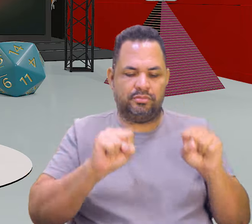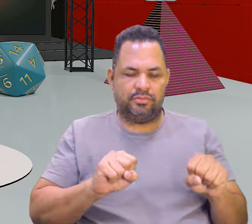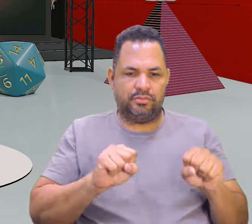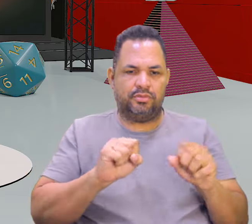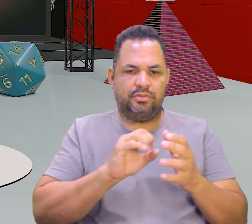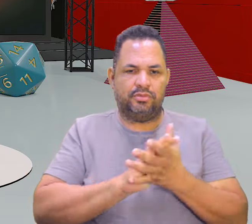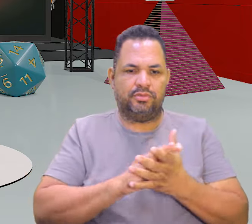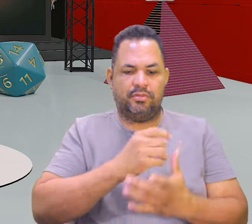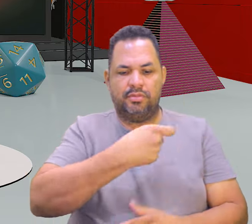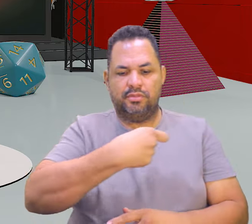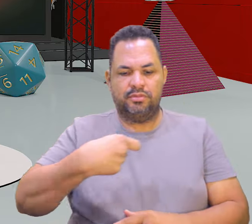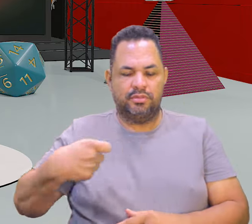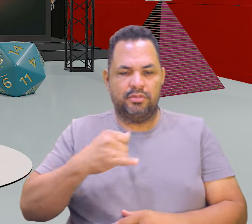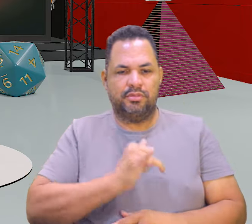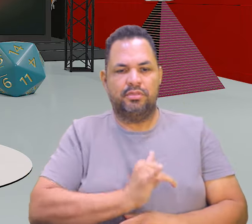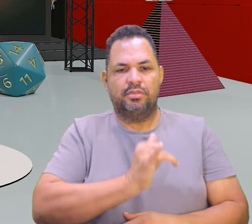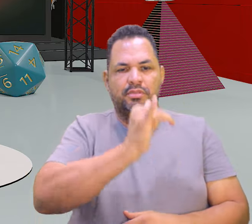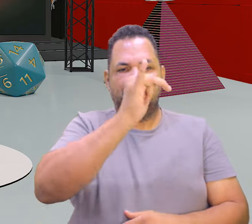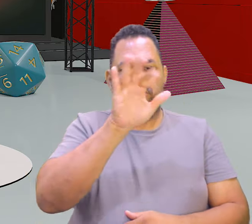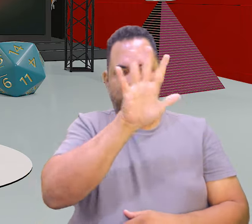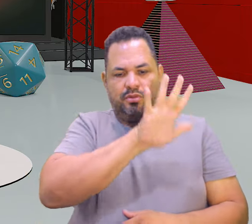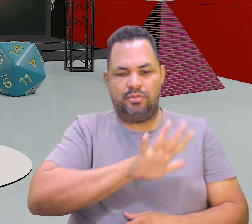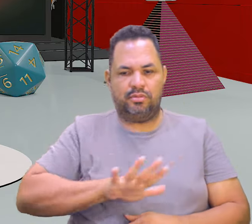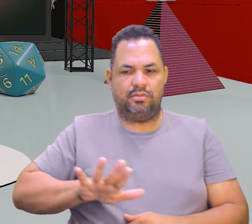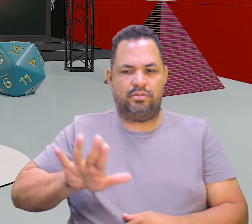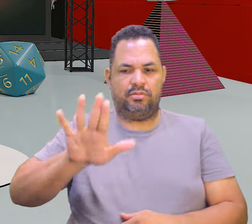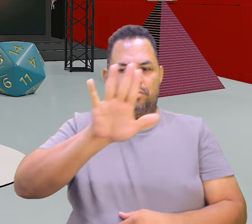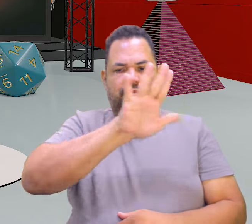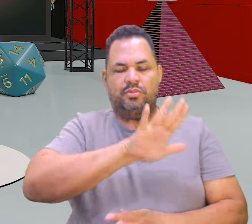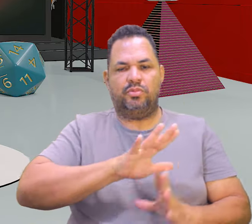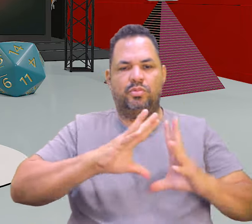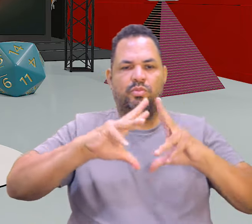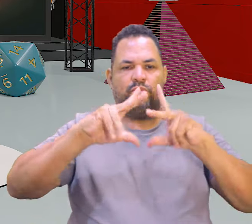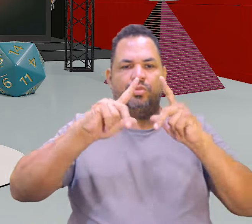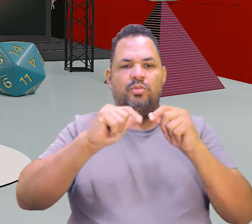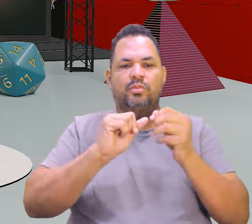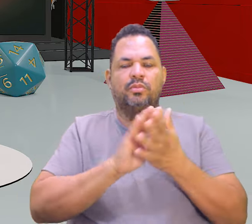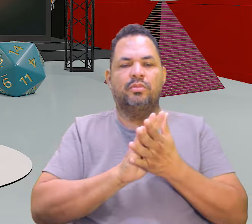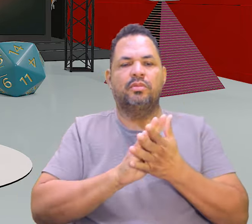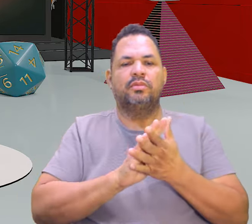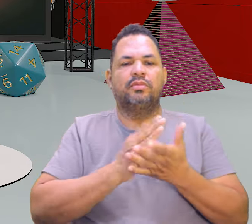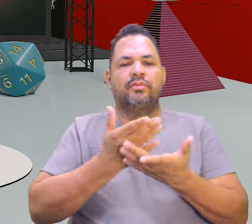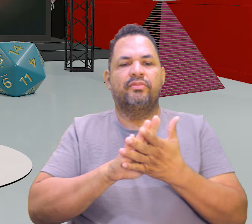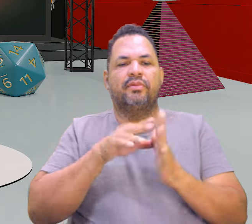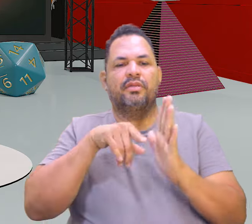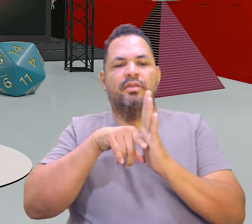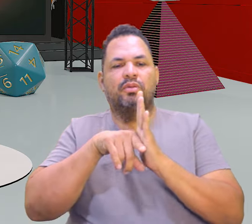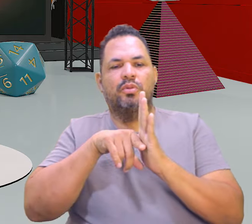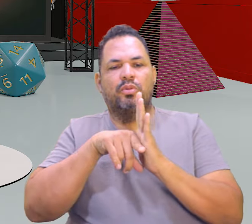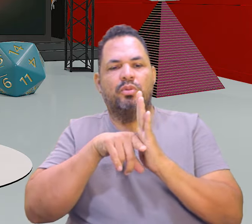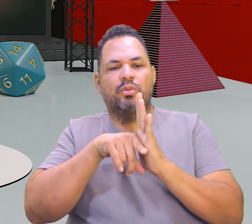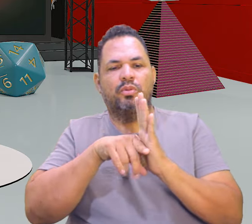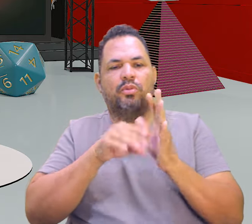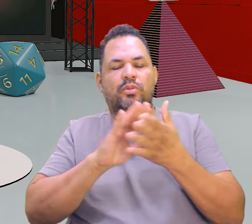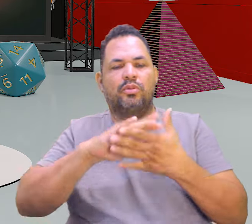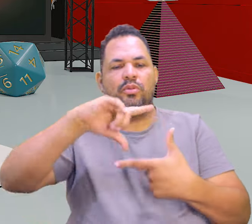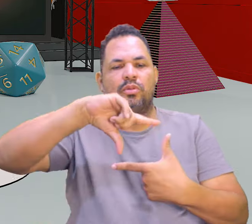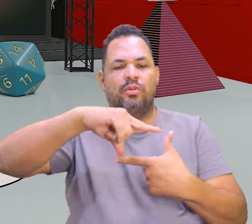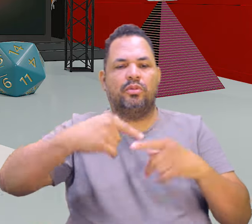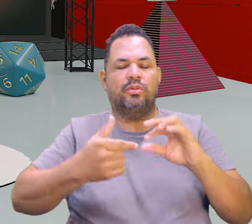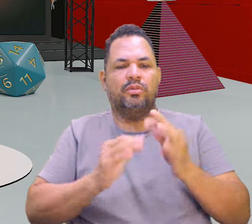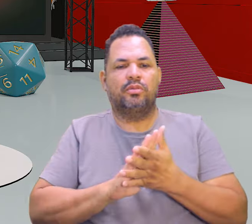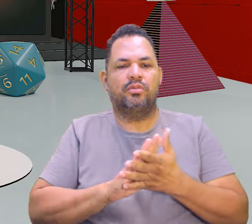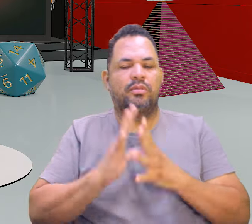daqui para frente, vamos usar ele o tempo todo, tá? Em tempo integral. Tudo que a gente for fazer, falou de geometria analítica, está ligado ao plano cartesiano.